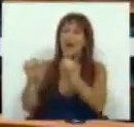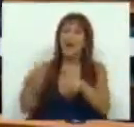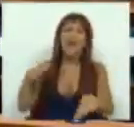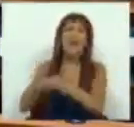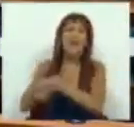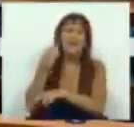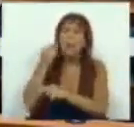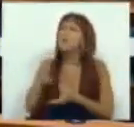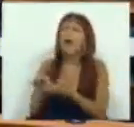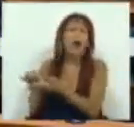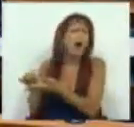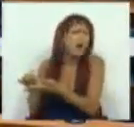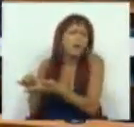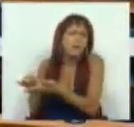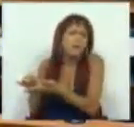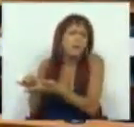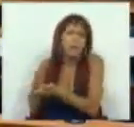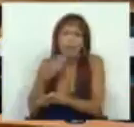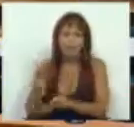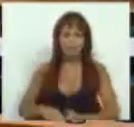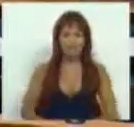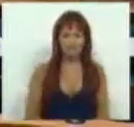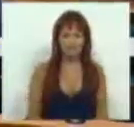quero saber como é que a vamos financiar. Muito obrigado. Obrigado.